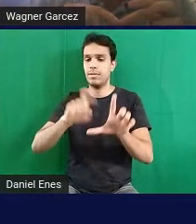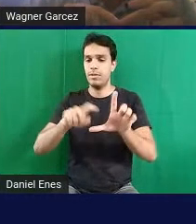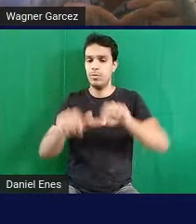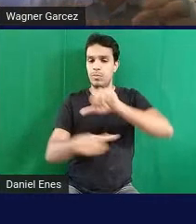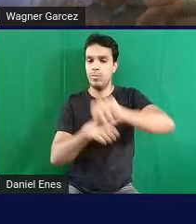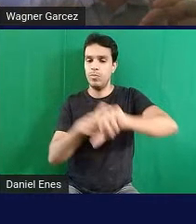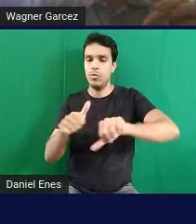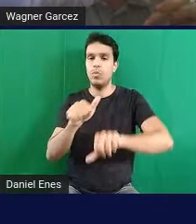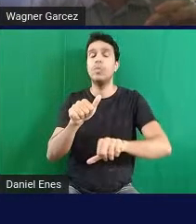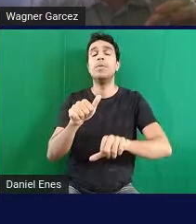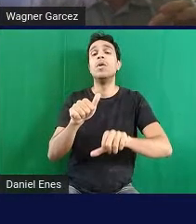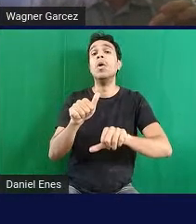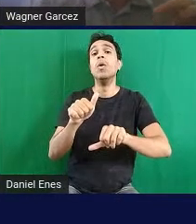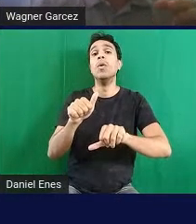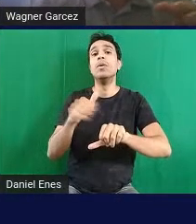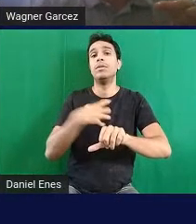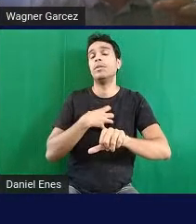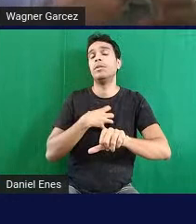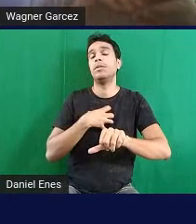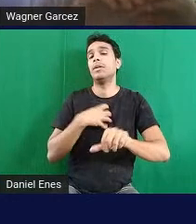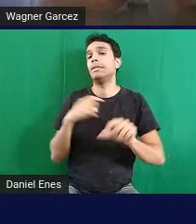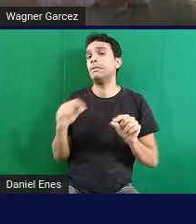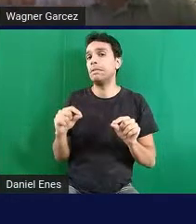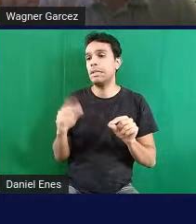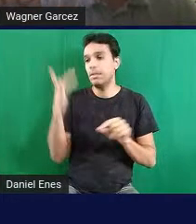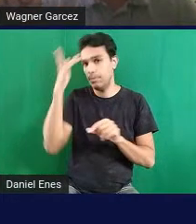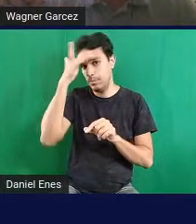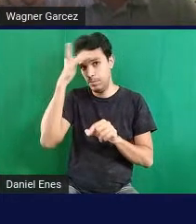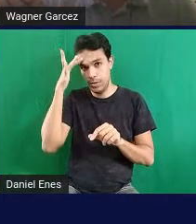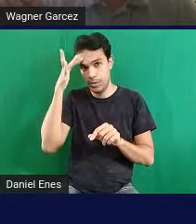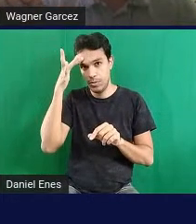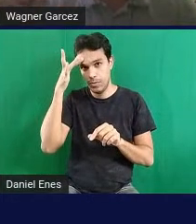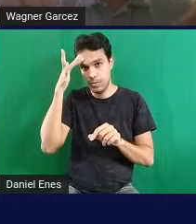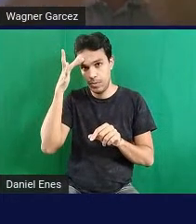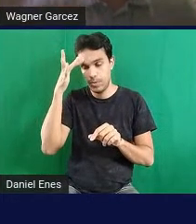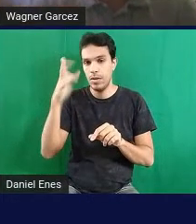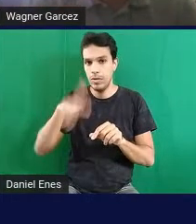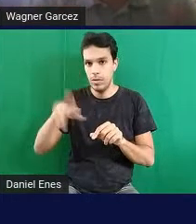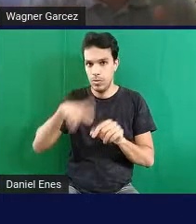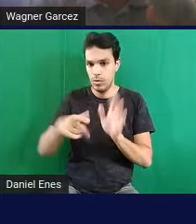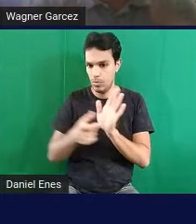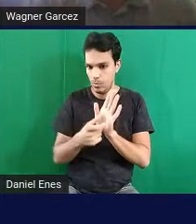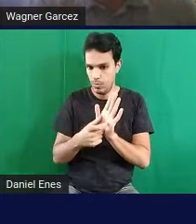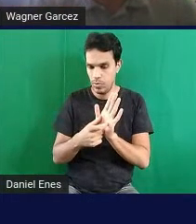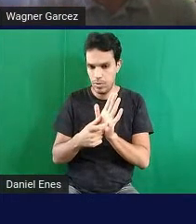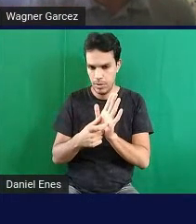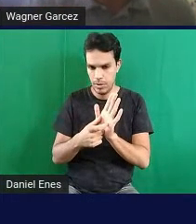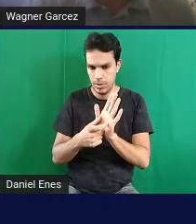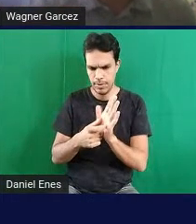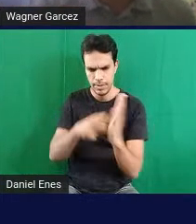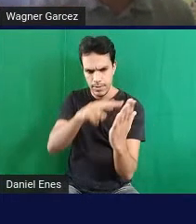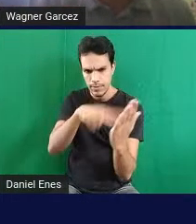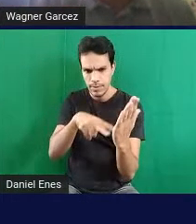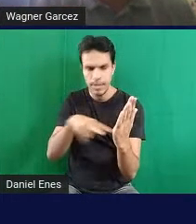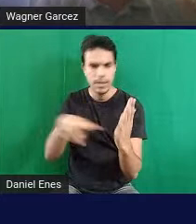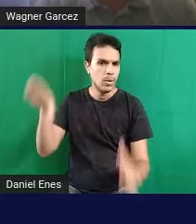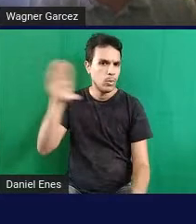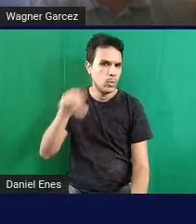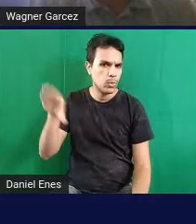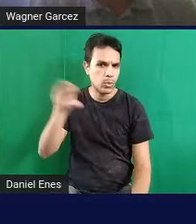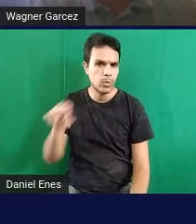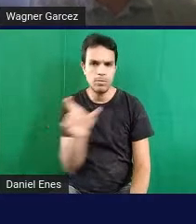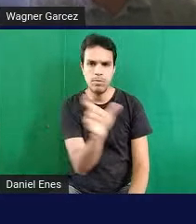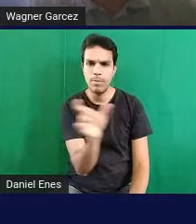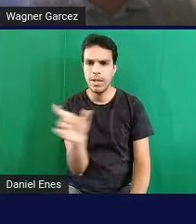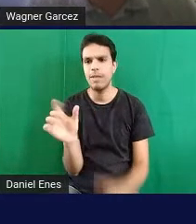modo que quando o leitor for ler, fazer a leitura, ele leia, sei lá, uma palavra mais simples, como o